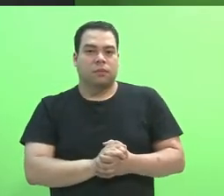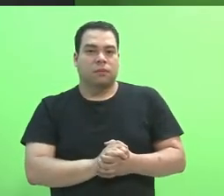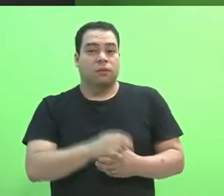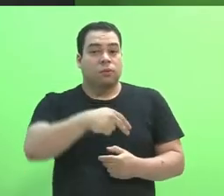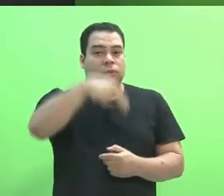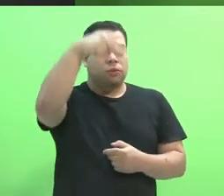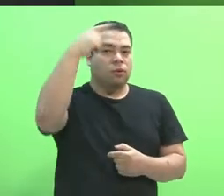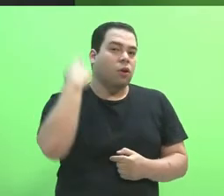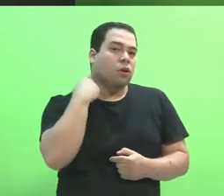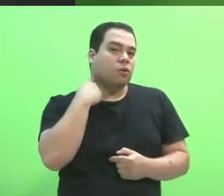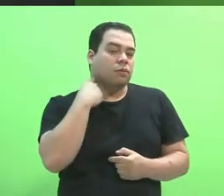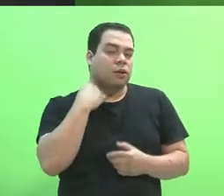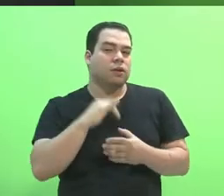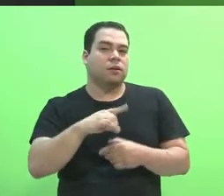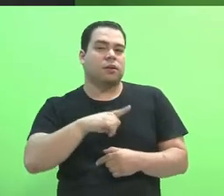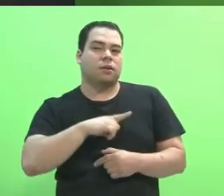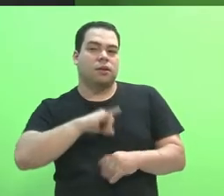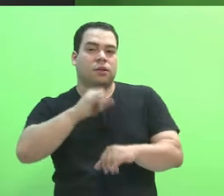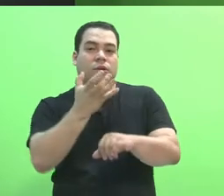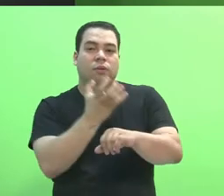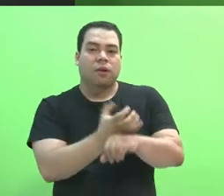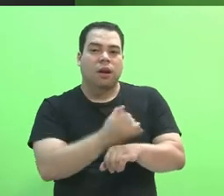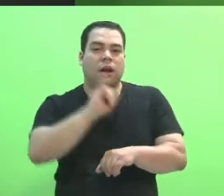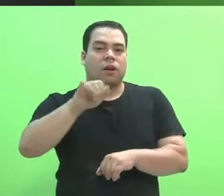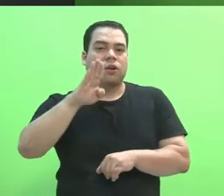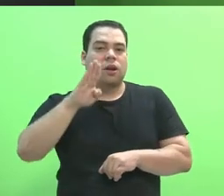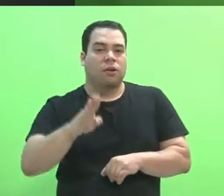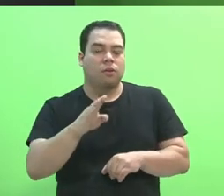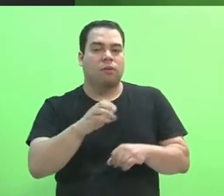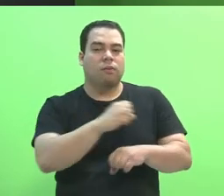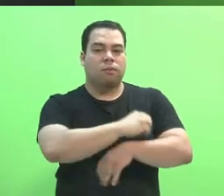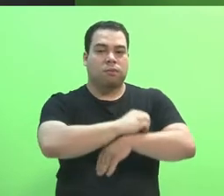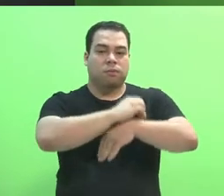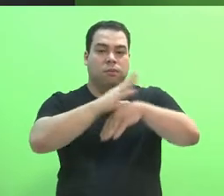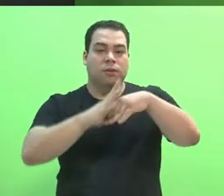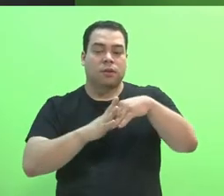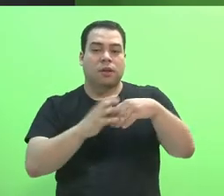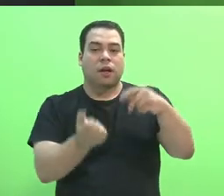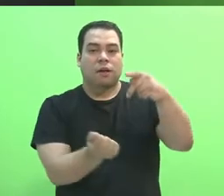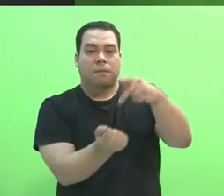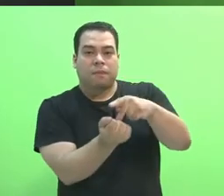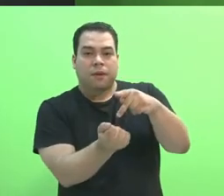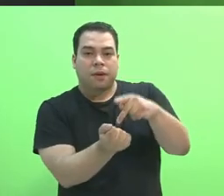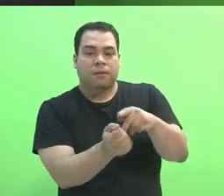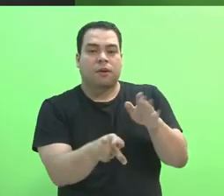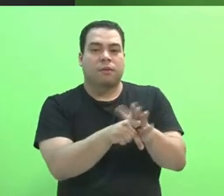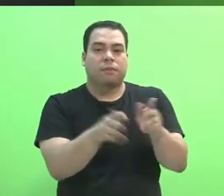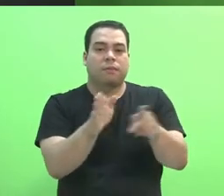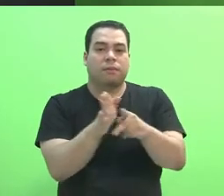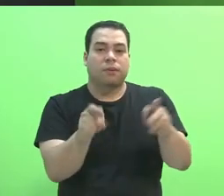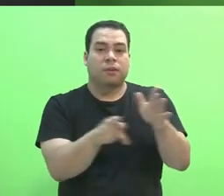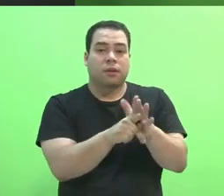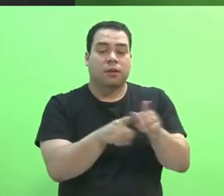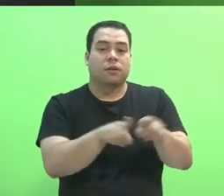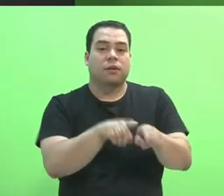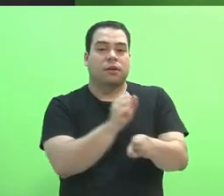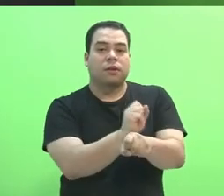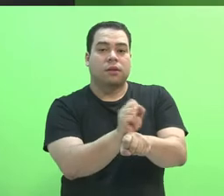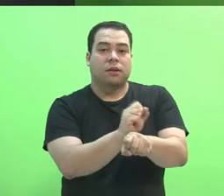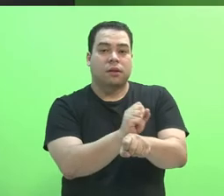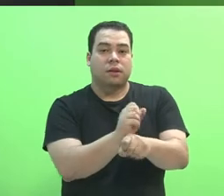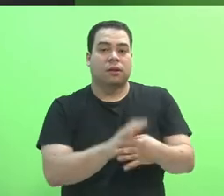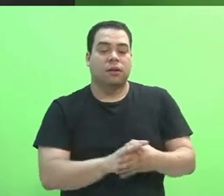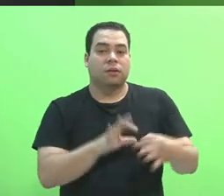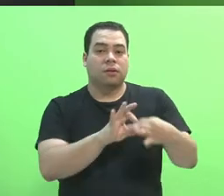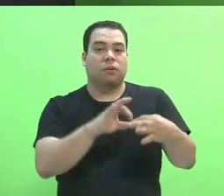Campos Januária, Janaúba, Montes Claros, Pirapora, Porteirinha e Salinas, atendem 87 municípios.